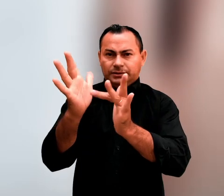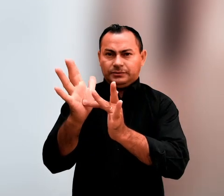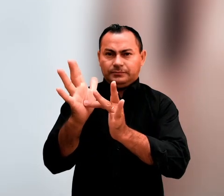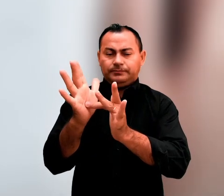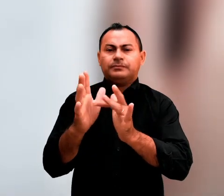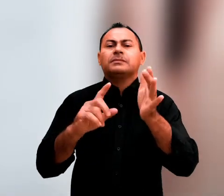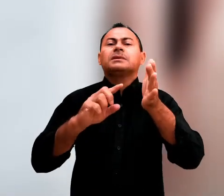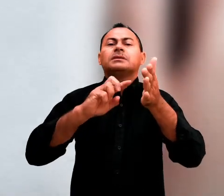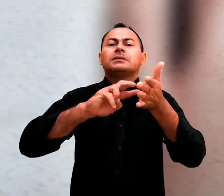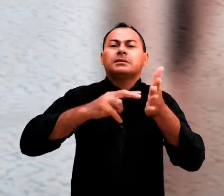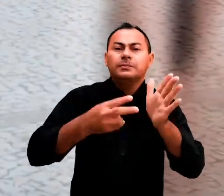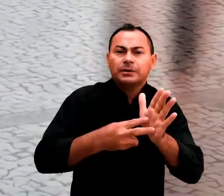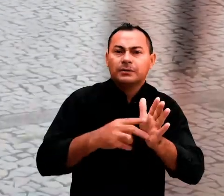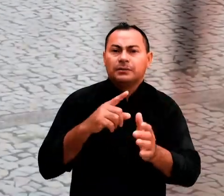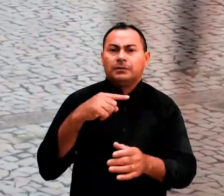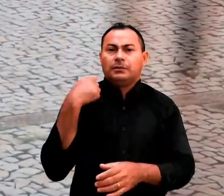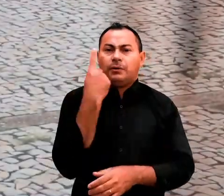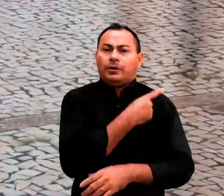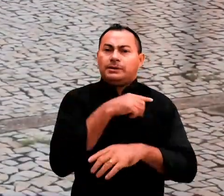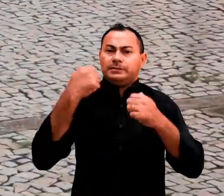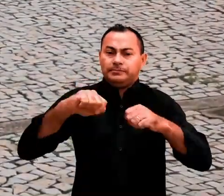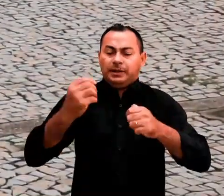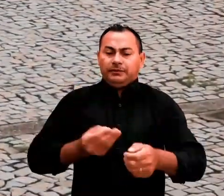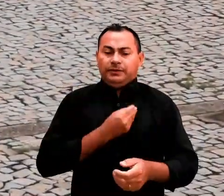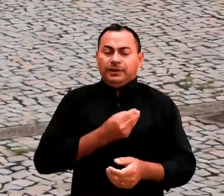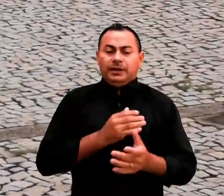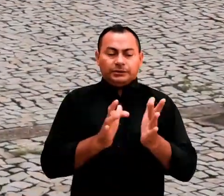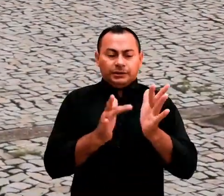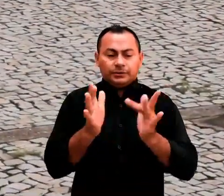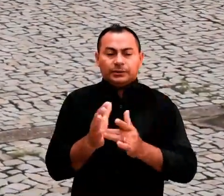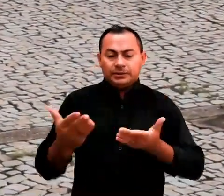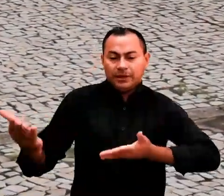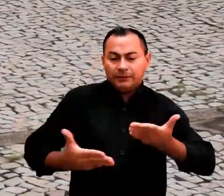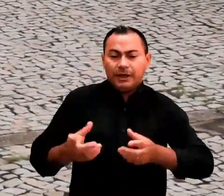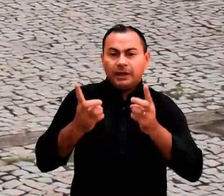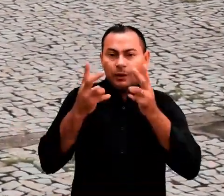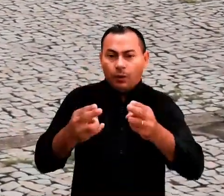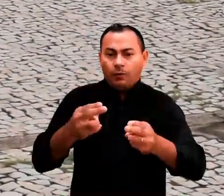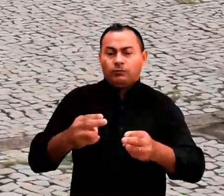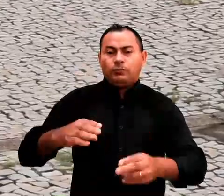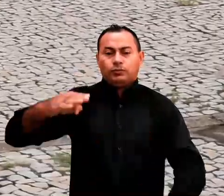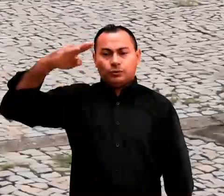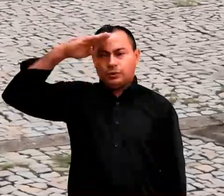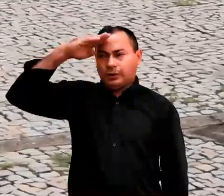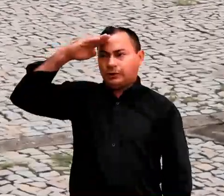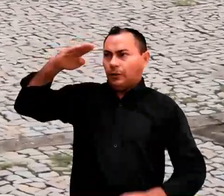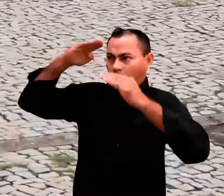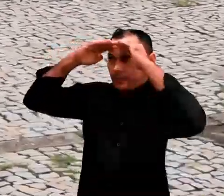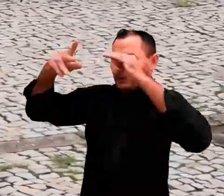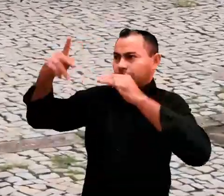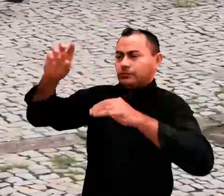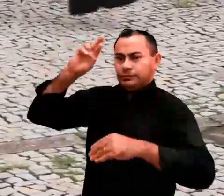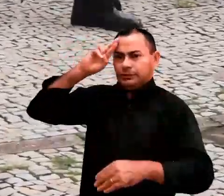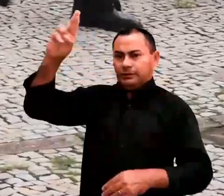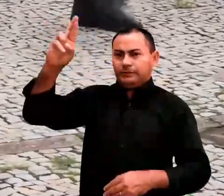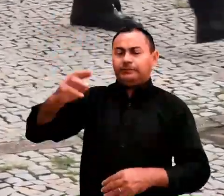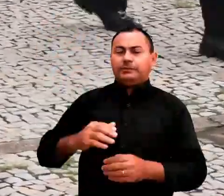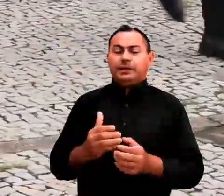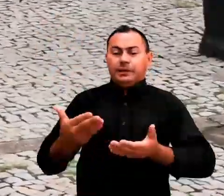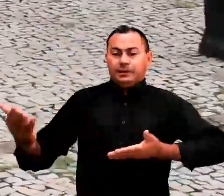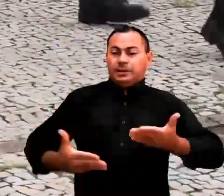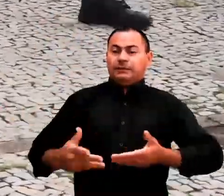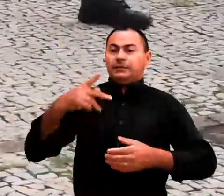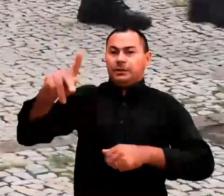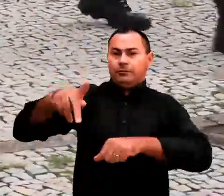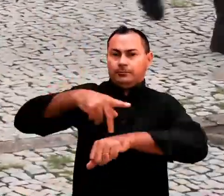Isso quer dizer que devemos viver para Jesus Cristo e servi-lo da mesma forma que um soldado obedece ao seu superior e